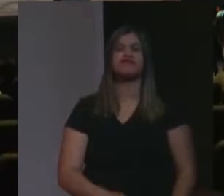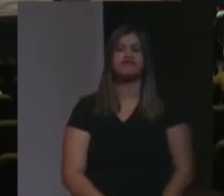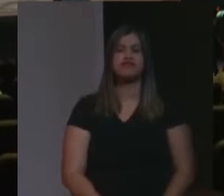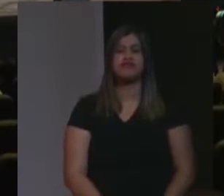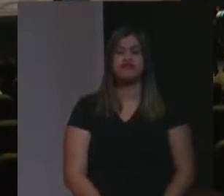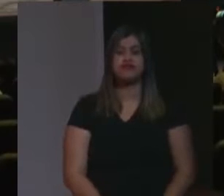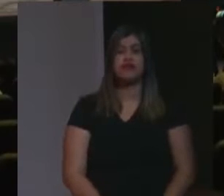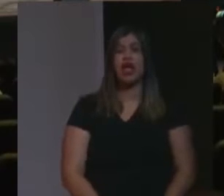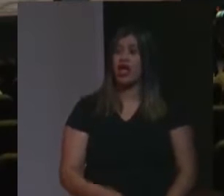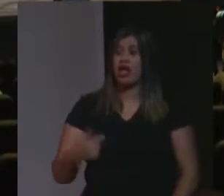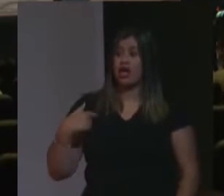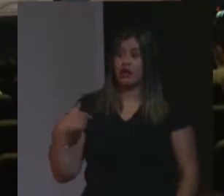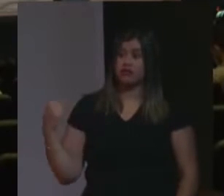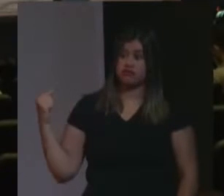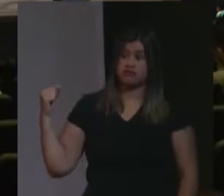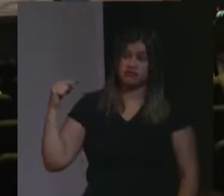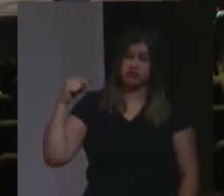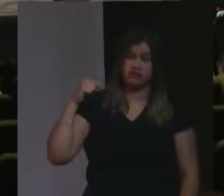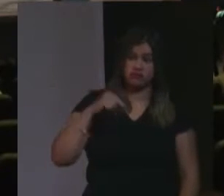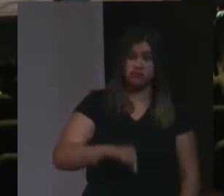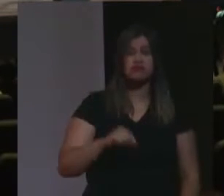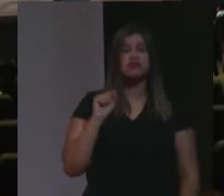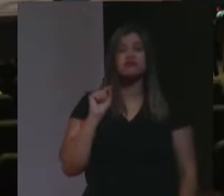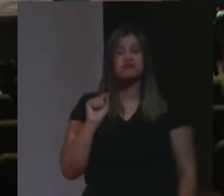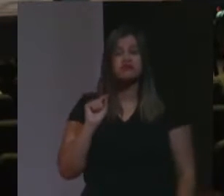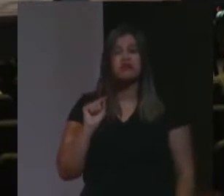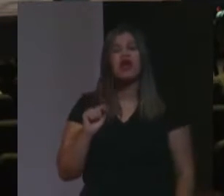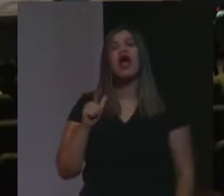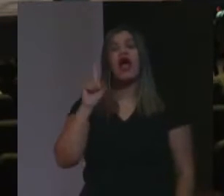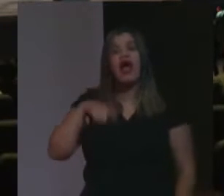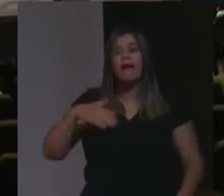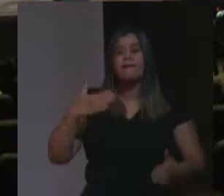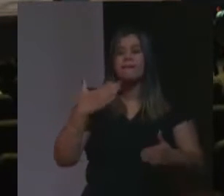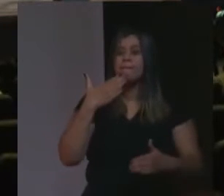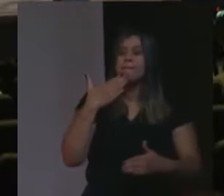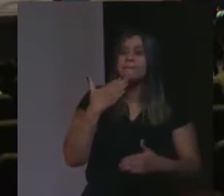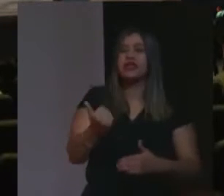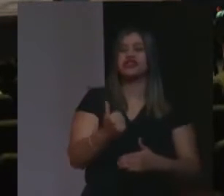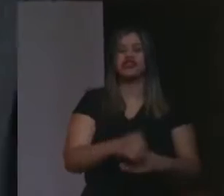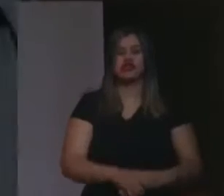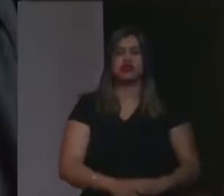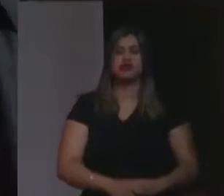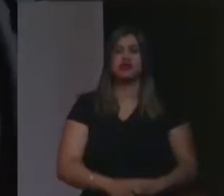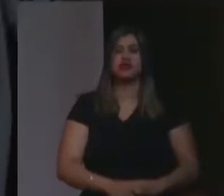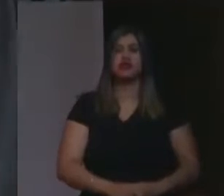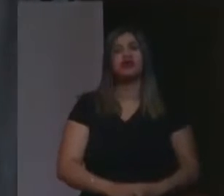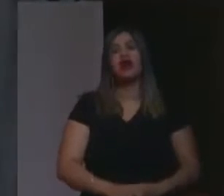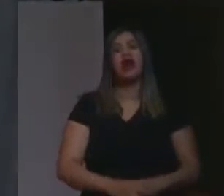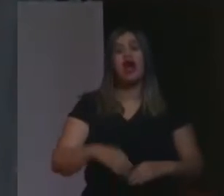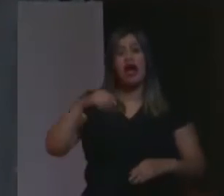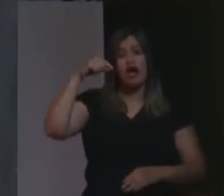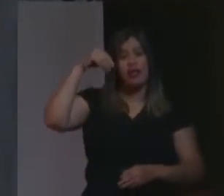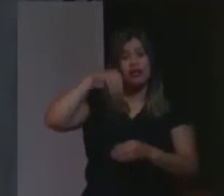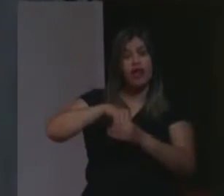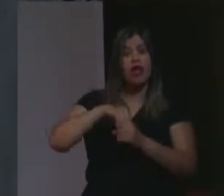O que venho, a vossas excelências, é pedir que, dentro da PUC,